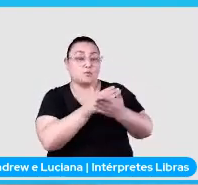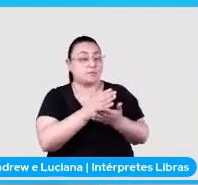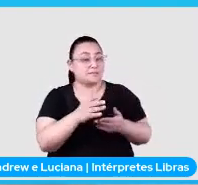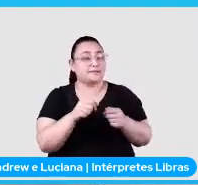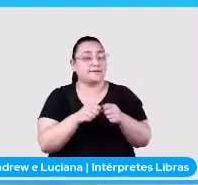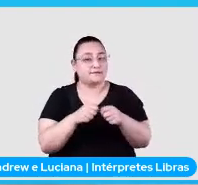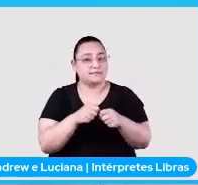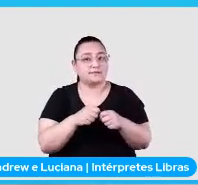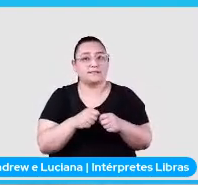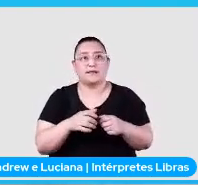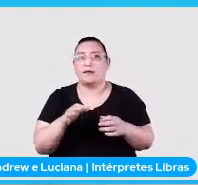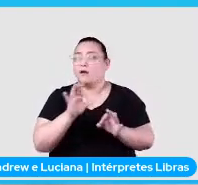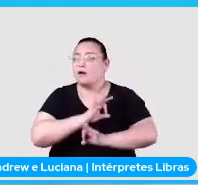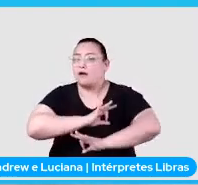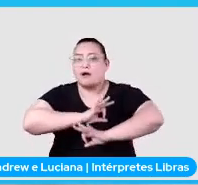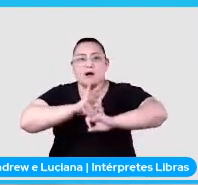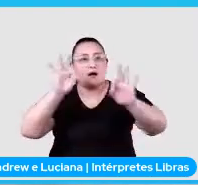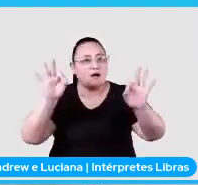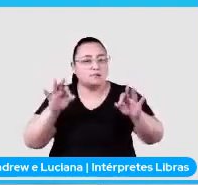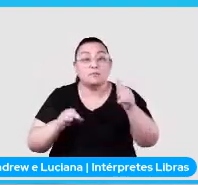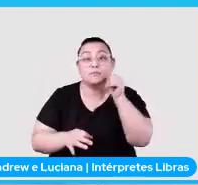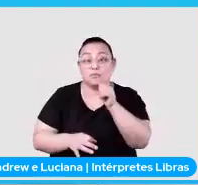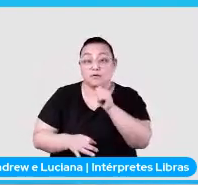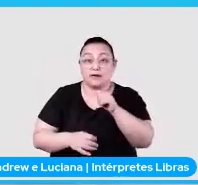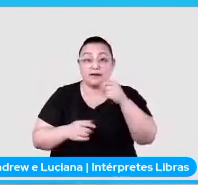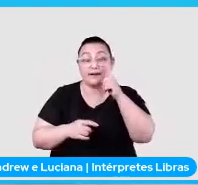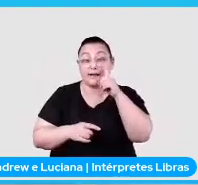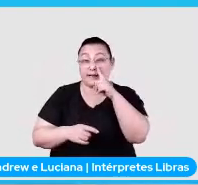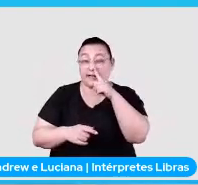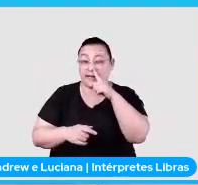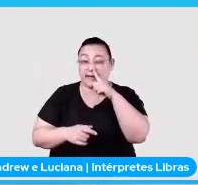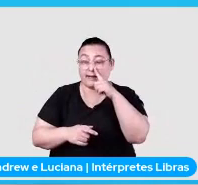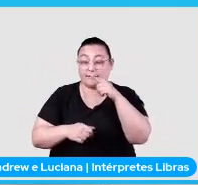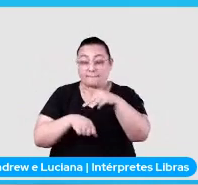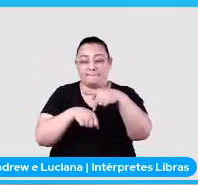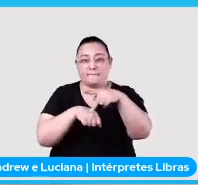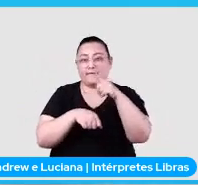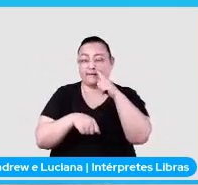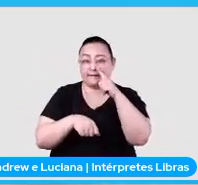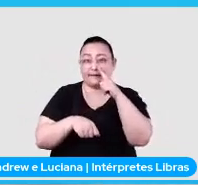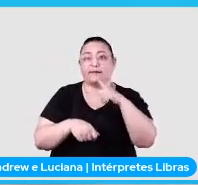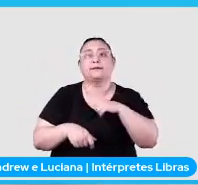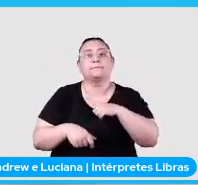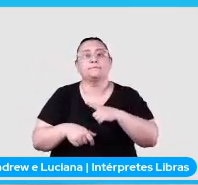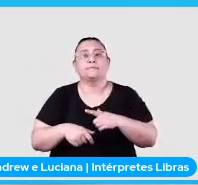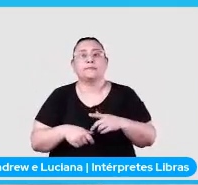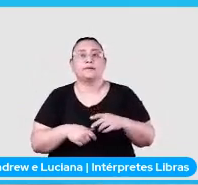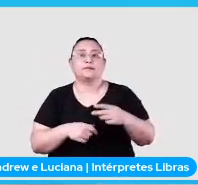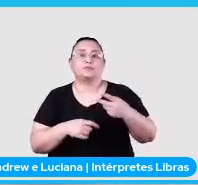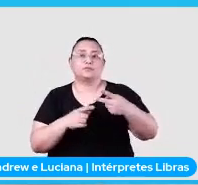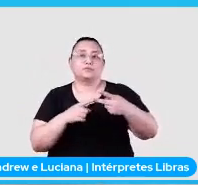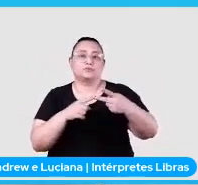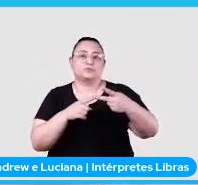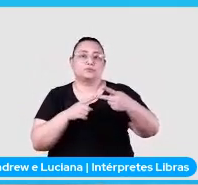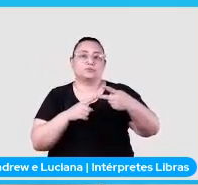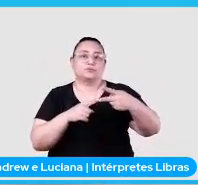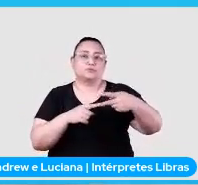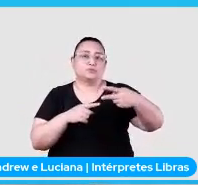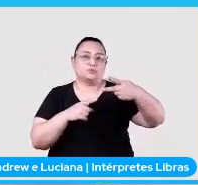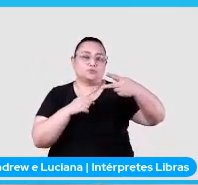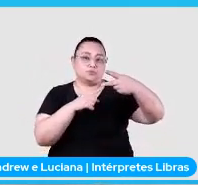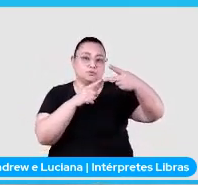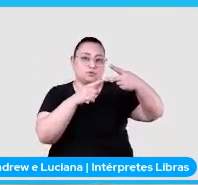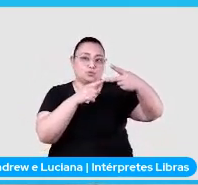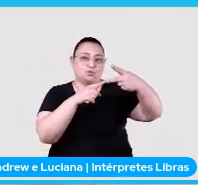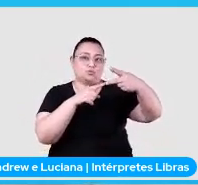ele é sensacional, é de uma moça grega, nossa, é muito bom, muito bom. E aí tem esses surveys, tem esse survey que foi muito bom para mim,